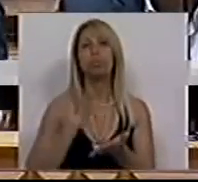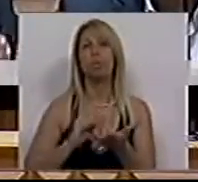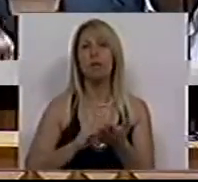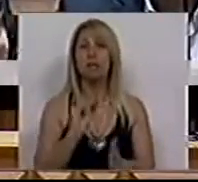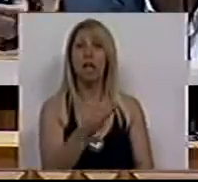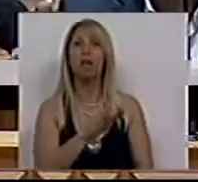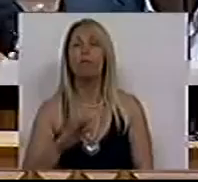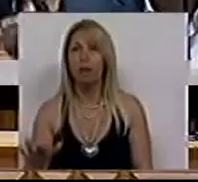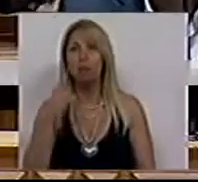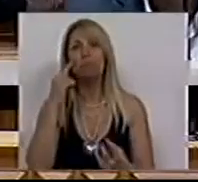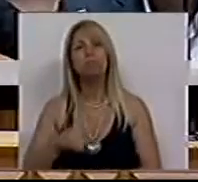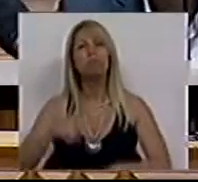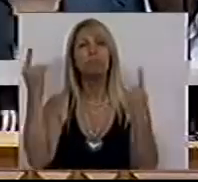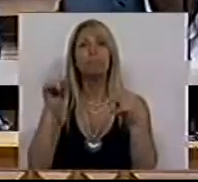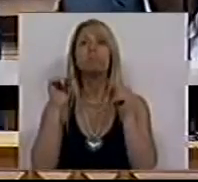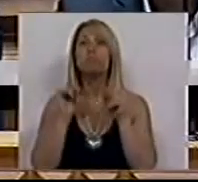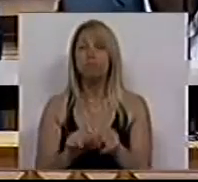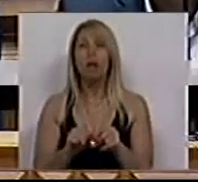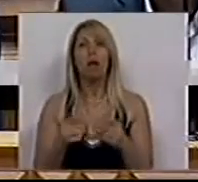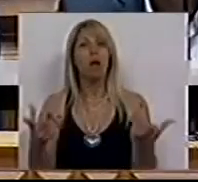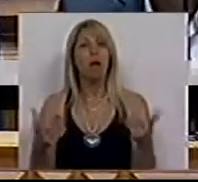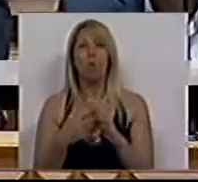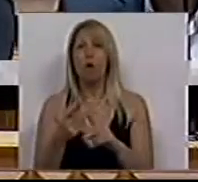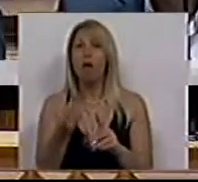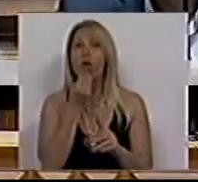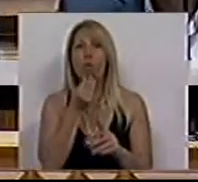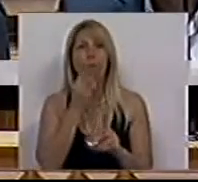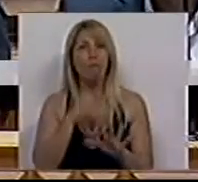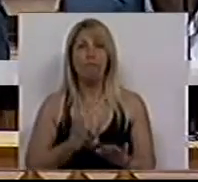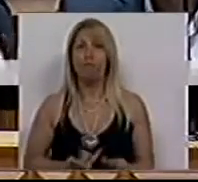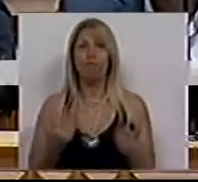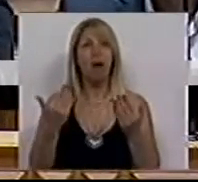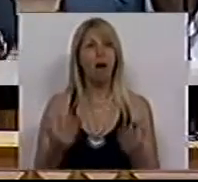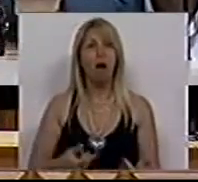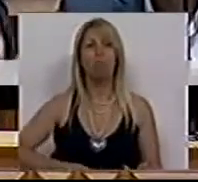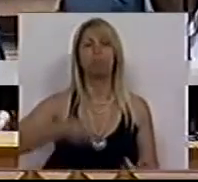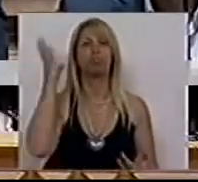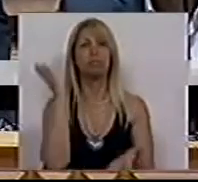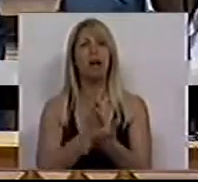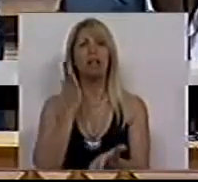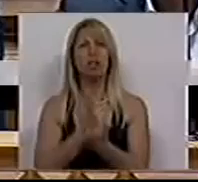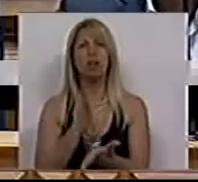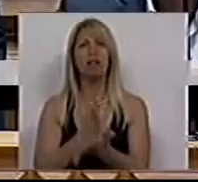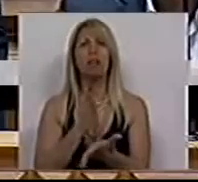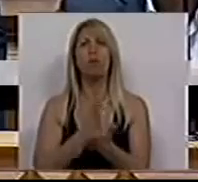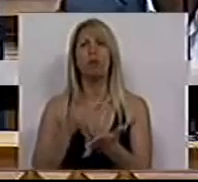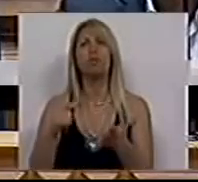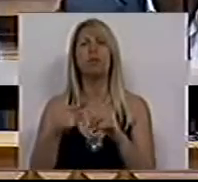das situações de carência alimentar que tantas escolas têm feito, ao agravamento do risco de pobreza das famílias